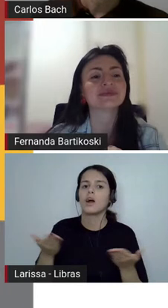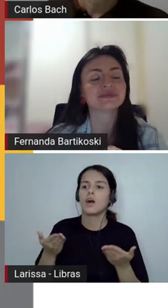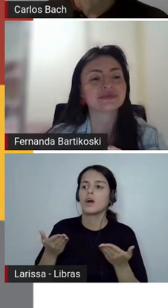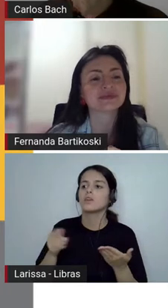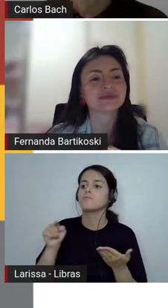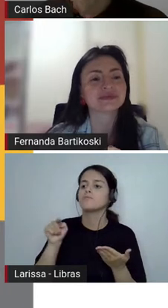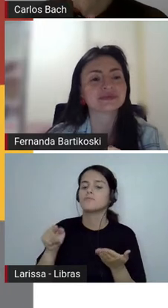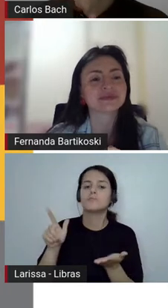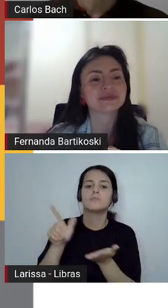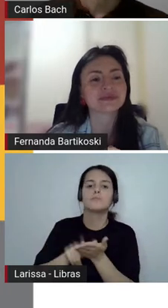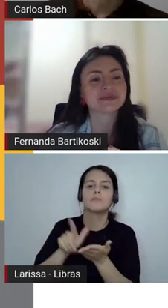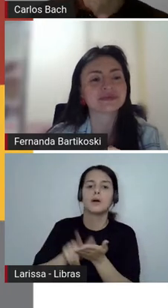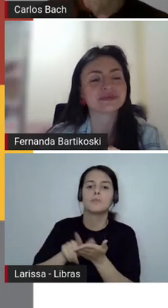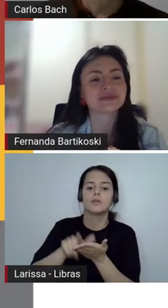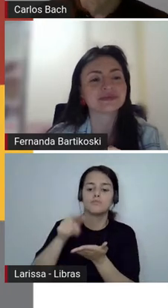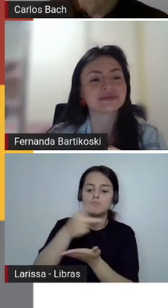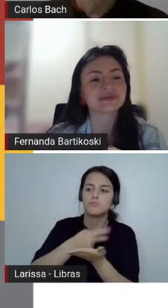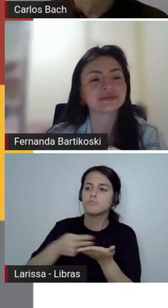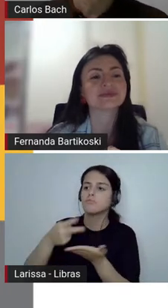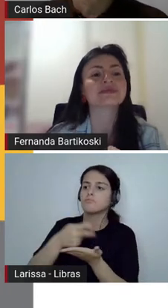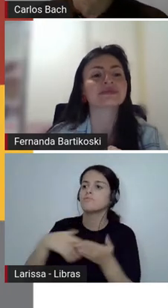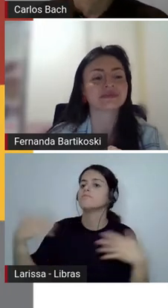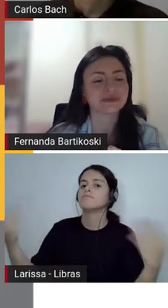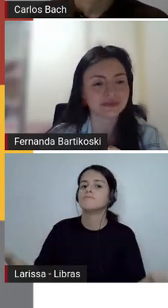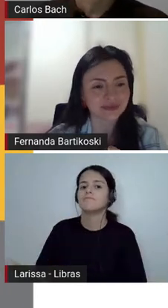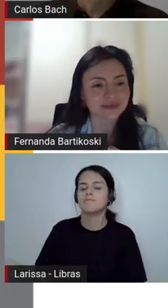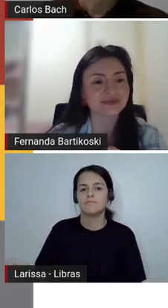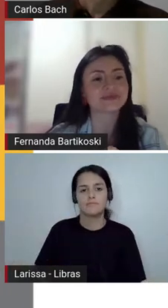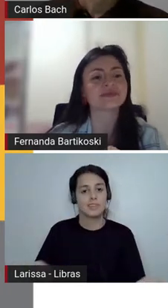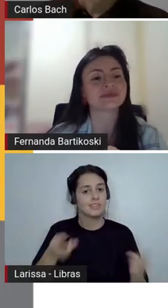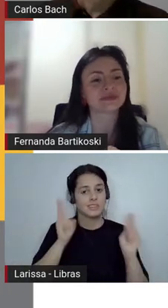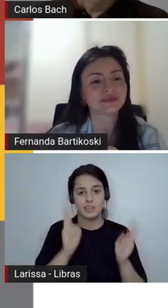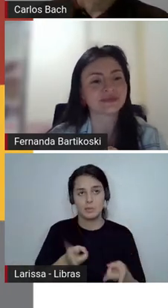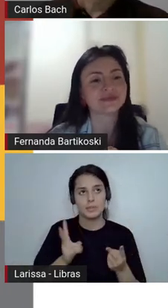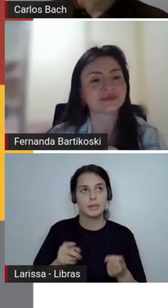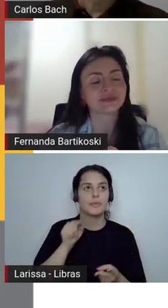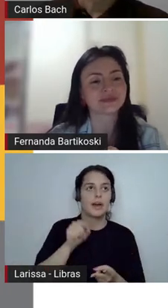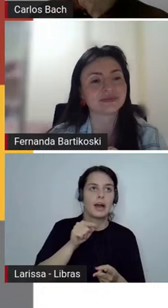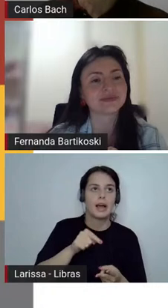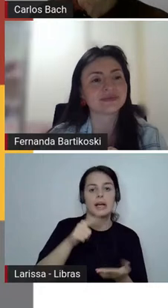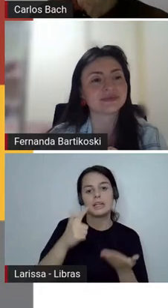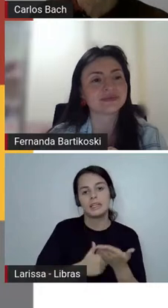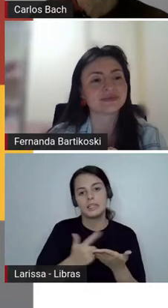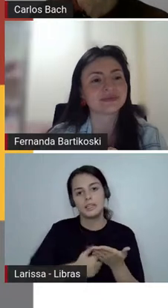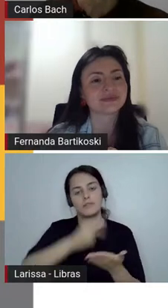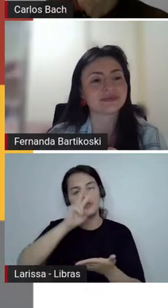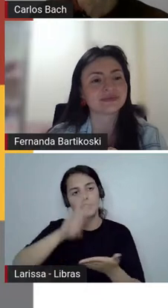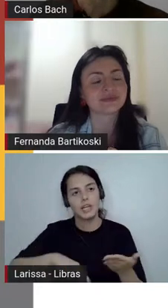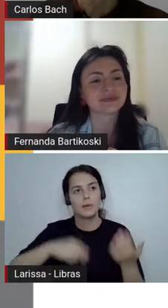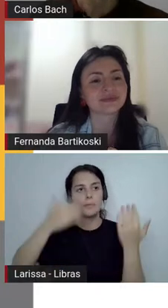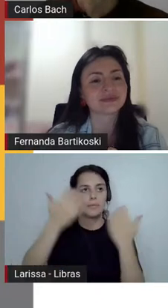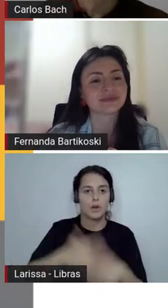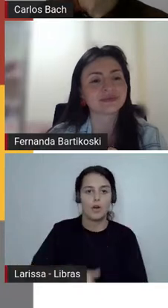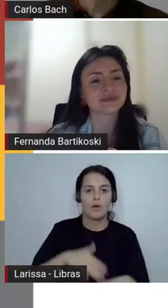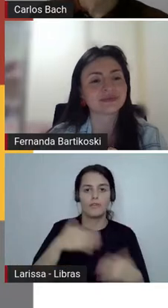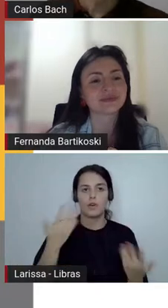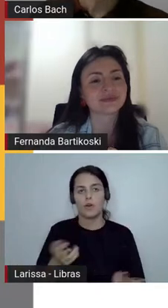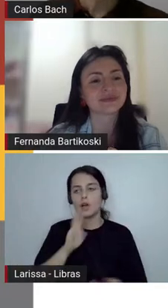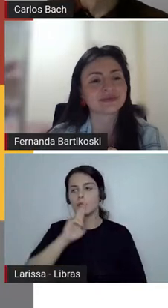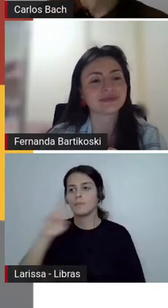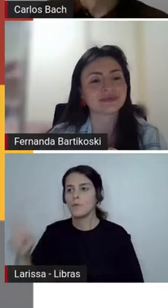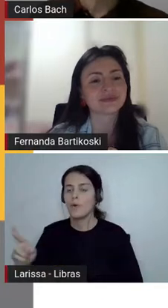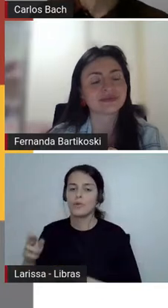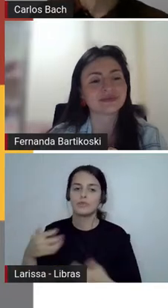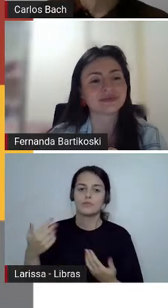livro, eu tenho que fazer uma prova. Eu leio um livro, eu tenho que responder alguma coisa. Então, este é desta forma de